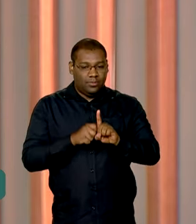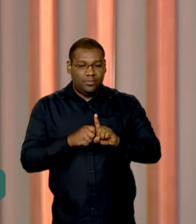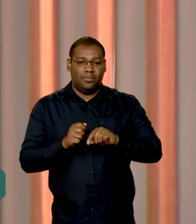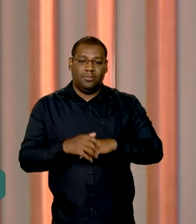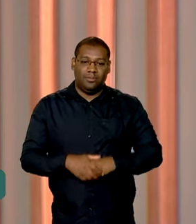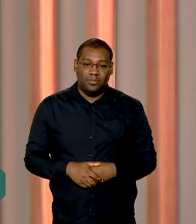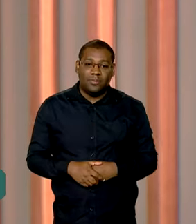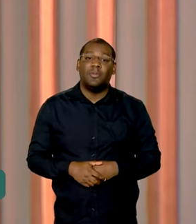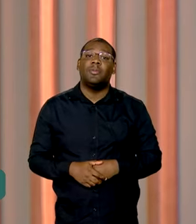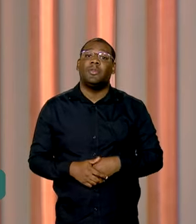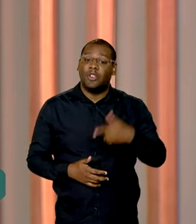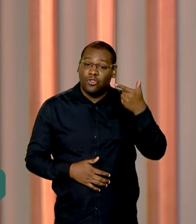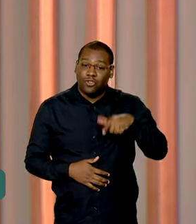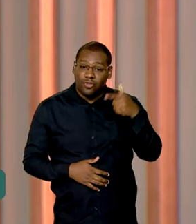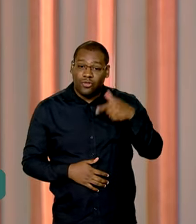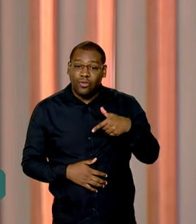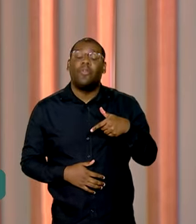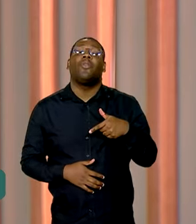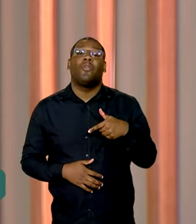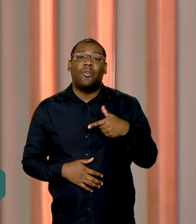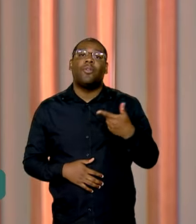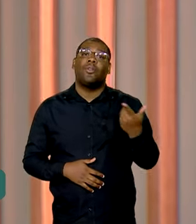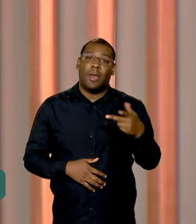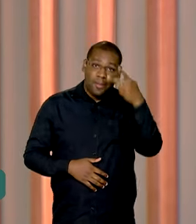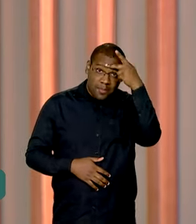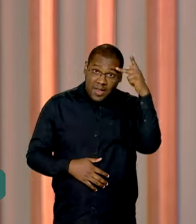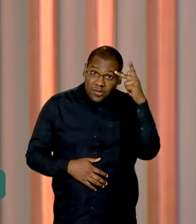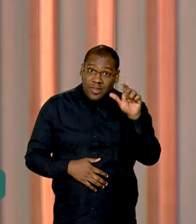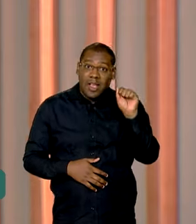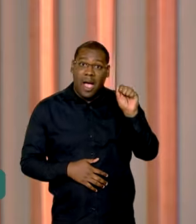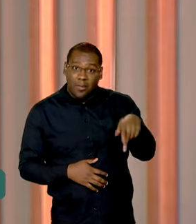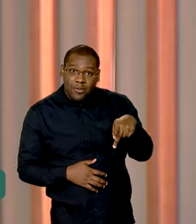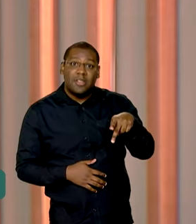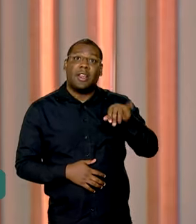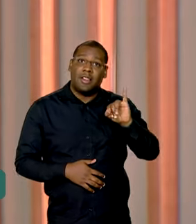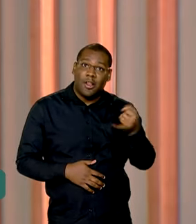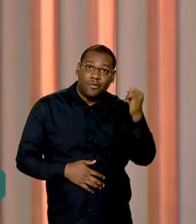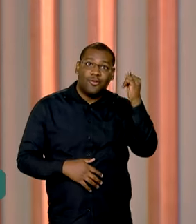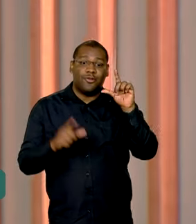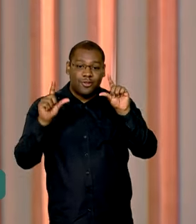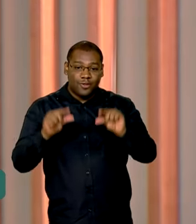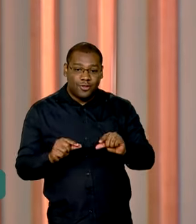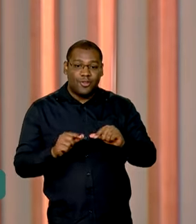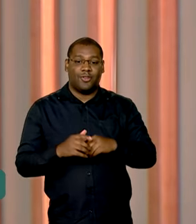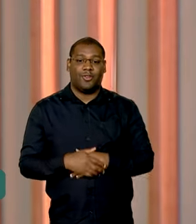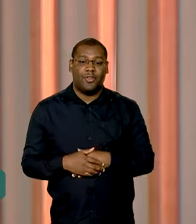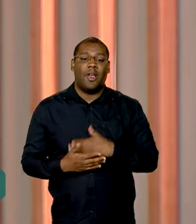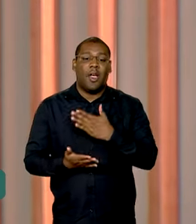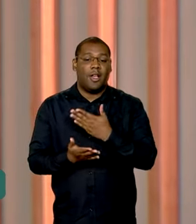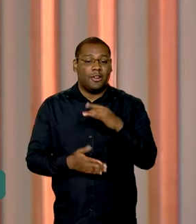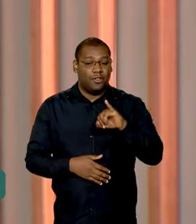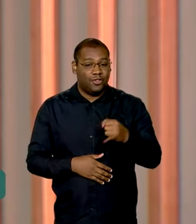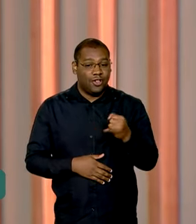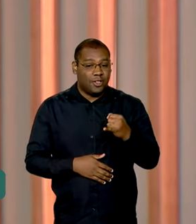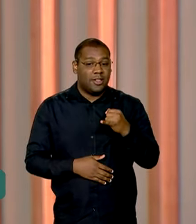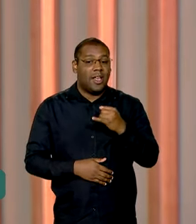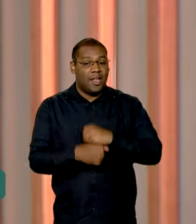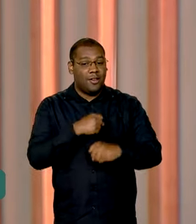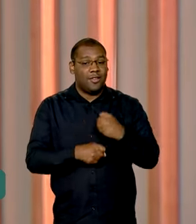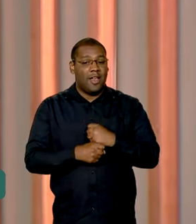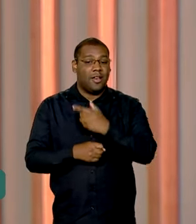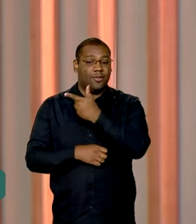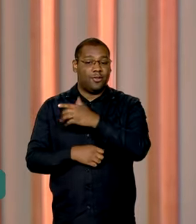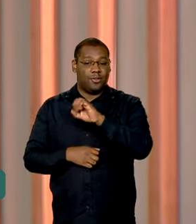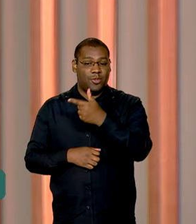redução da taxa máxima cobrada de aposentados e pensionistas desde janeiro de 2023. Lembrando que o